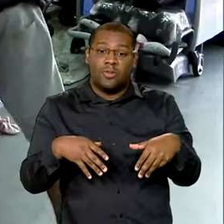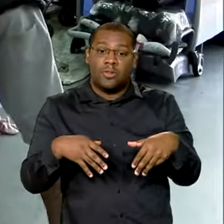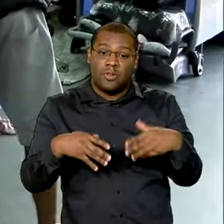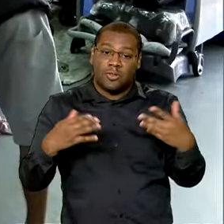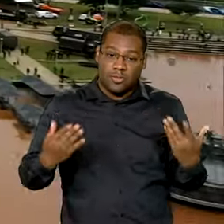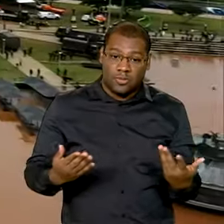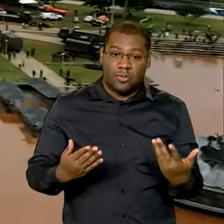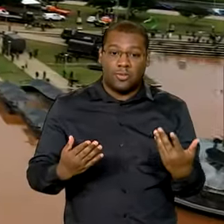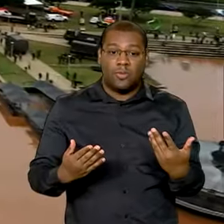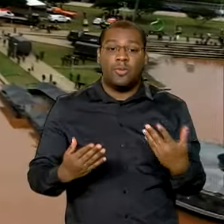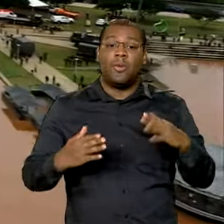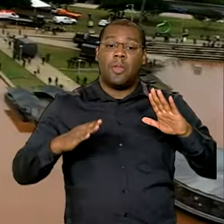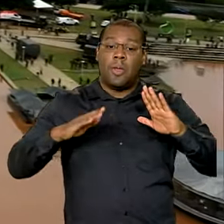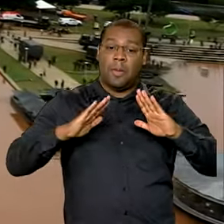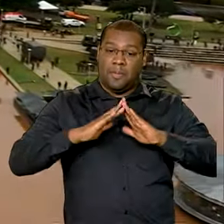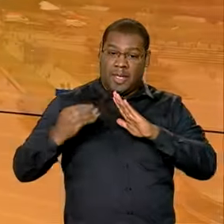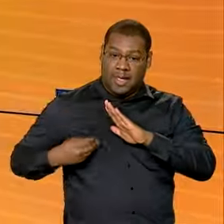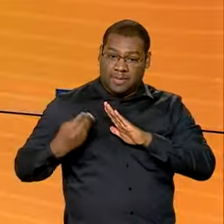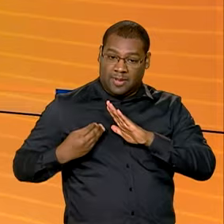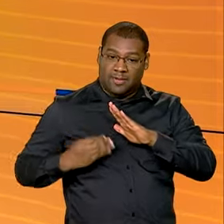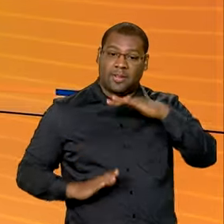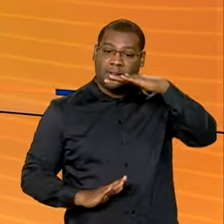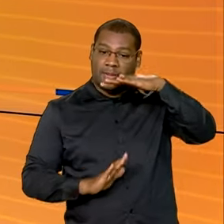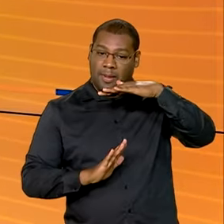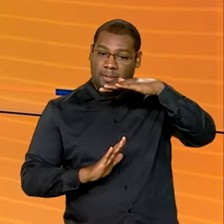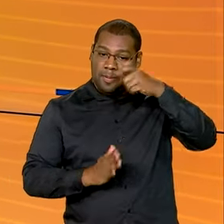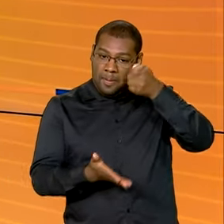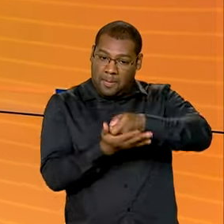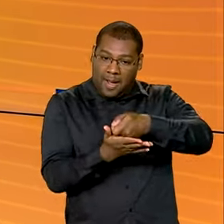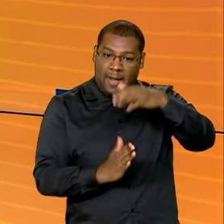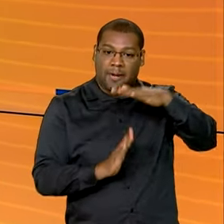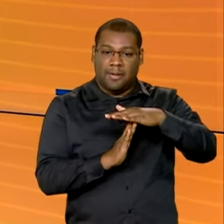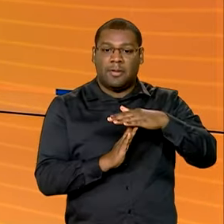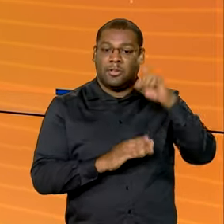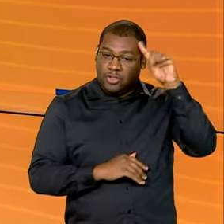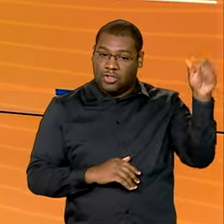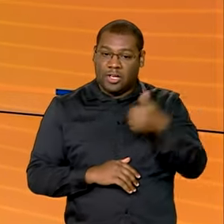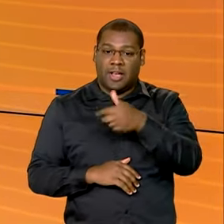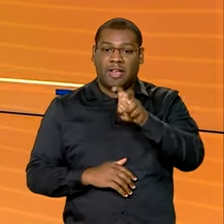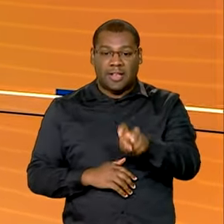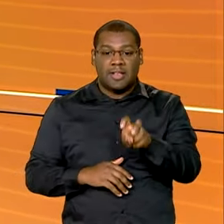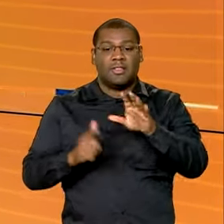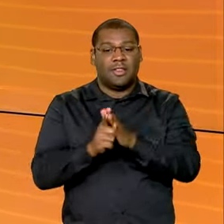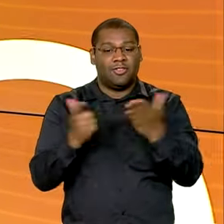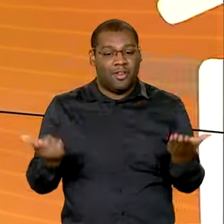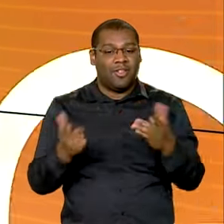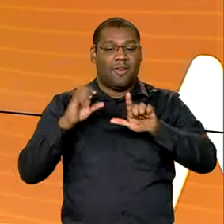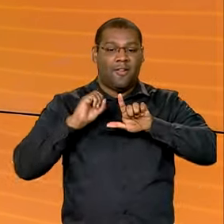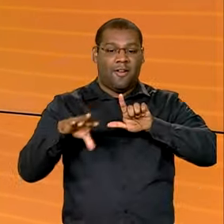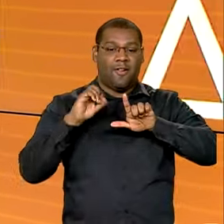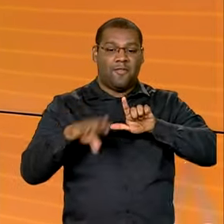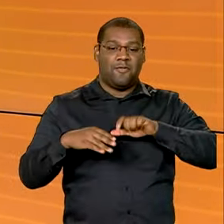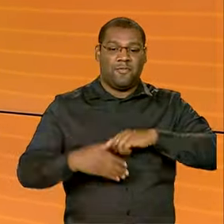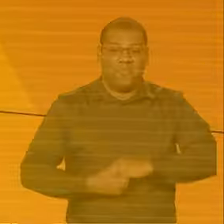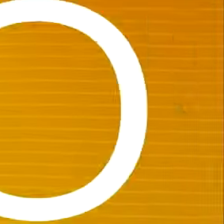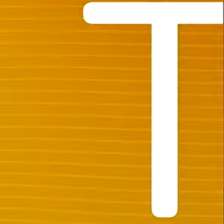no pagamento do Minha Casa Minha Vida. Quarta-feira, 15 de maio, o Brasil em Dia começa agora.